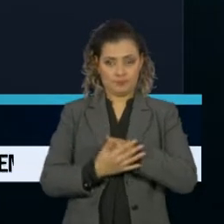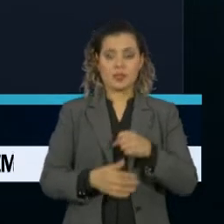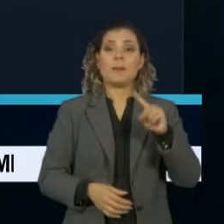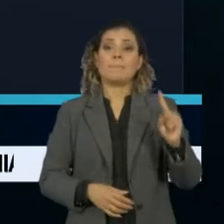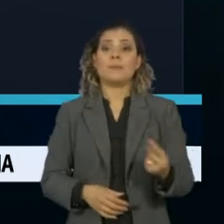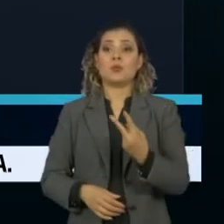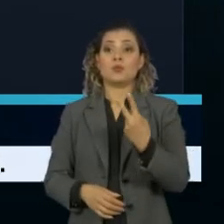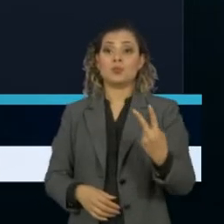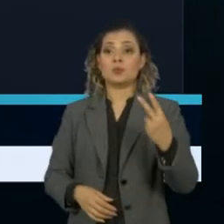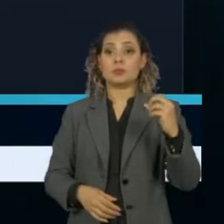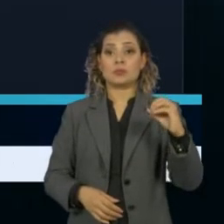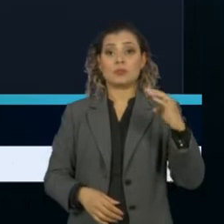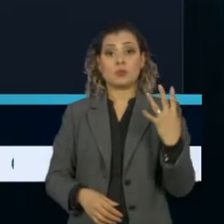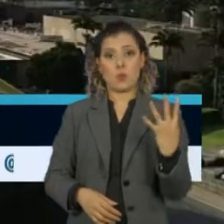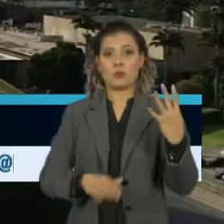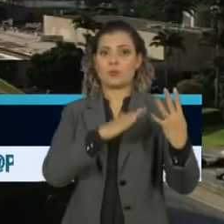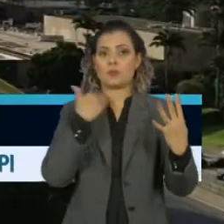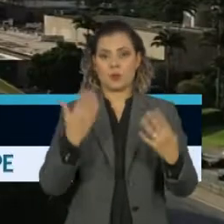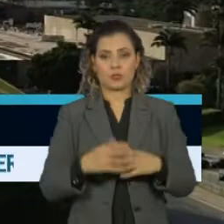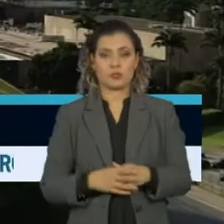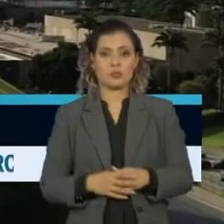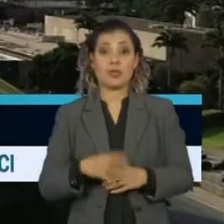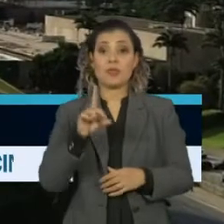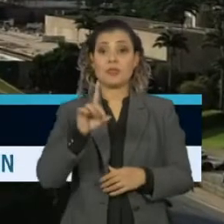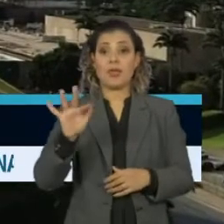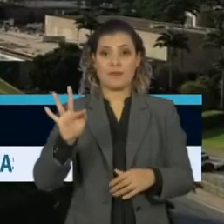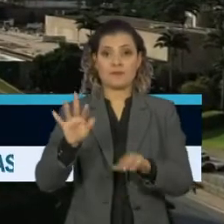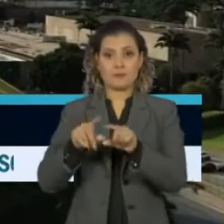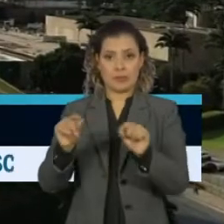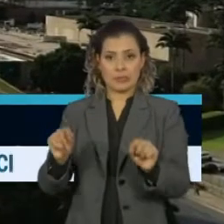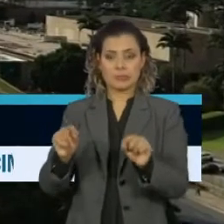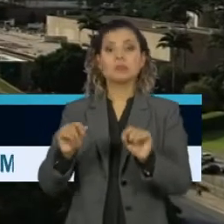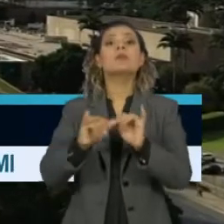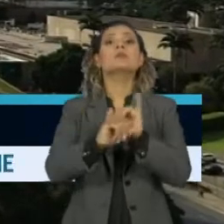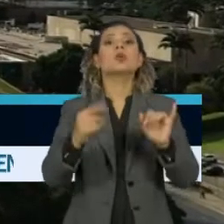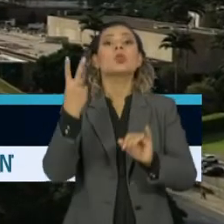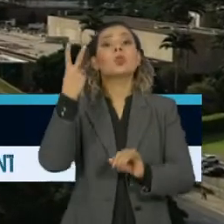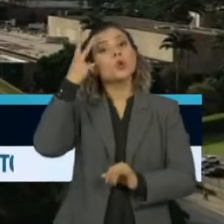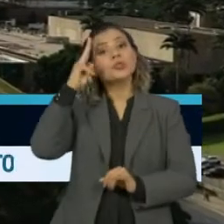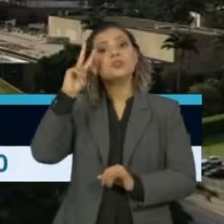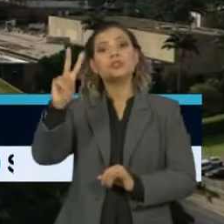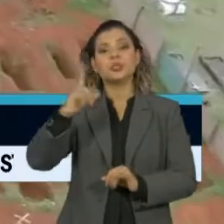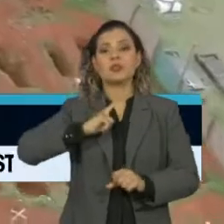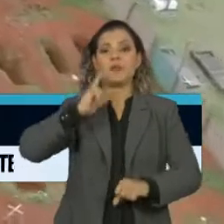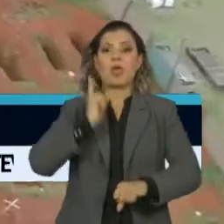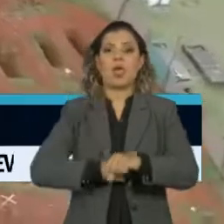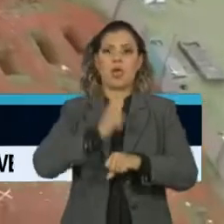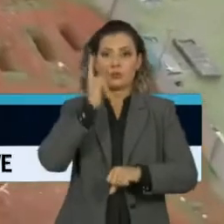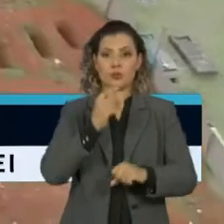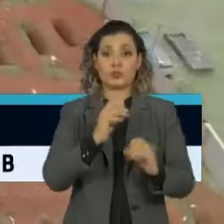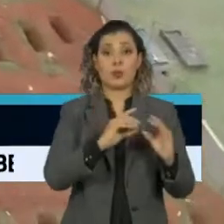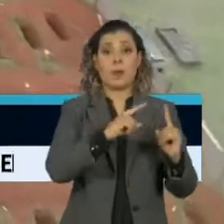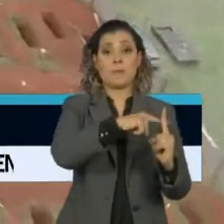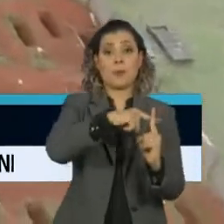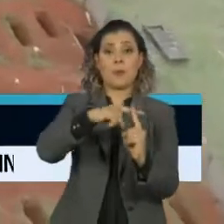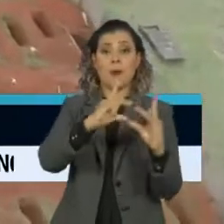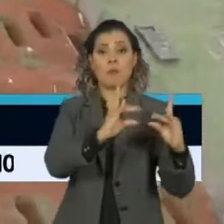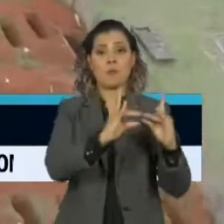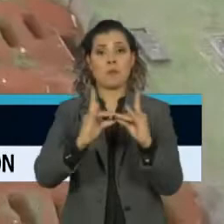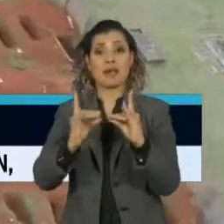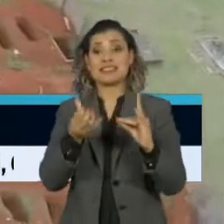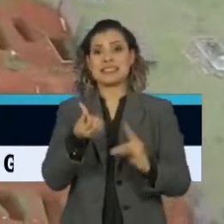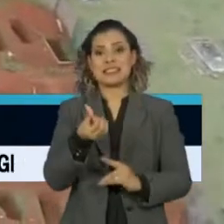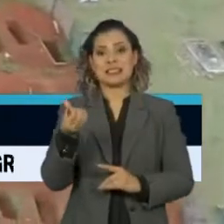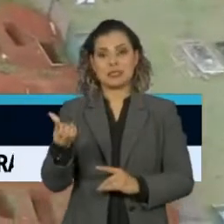.204 mortes. No Distrito Federal, dois dias depois de bater recorde de 66 mortes, o